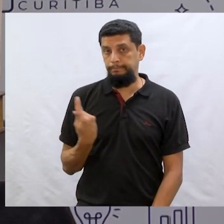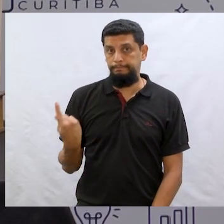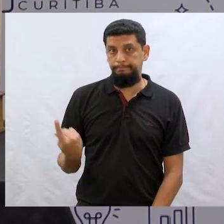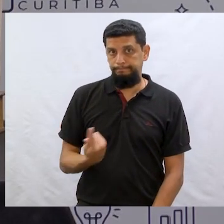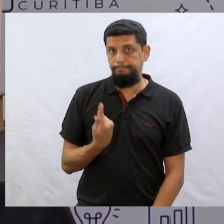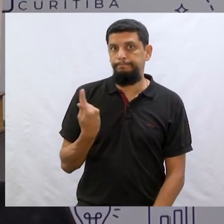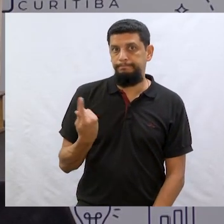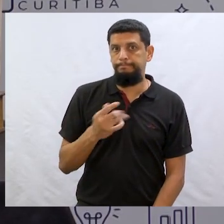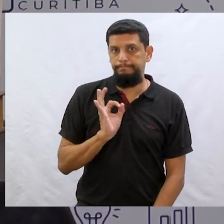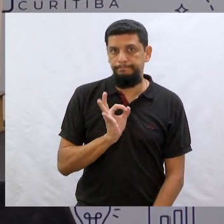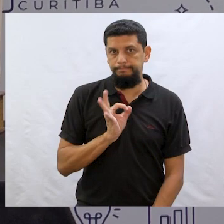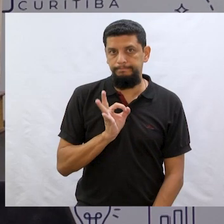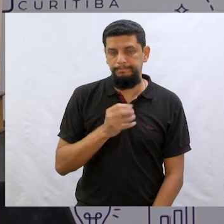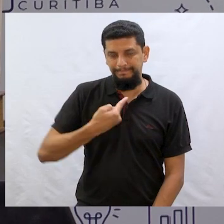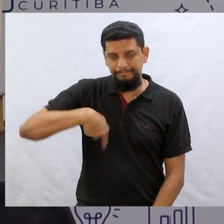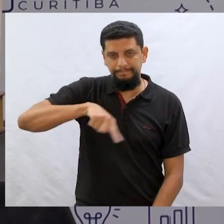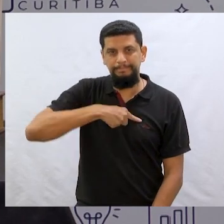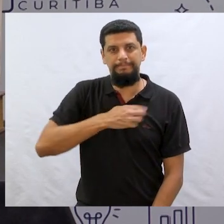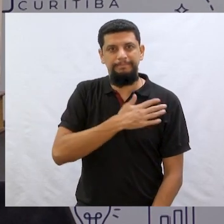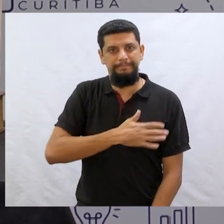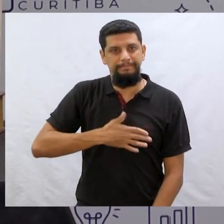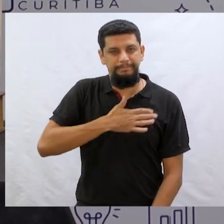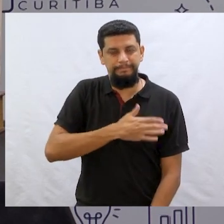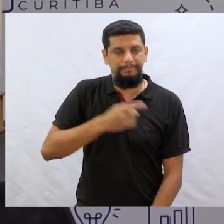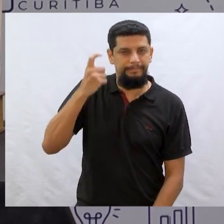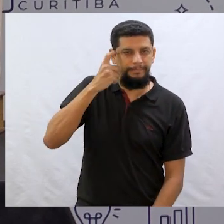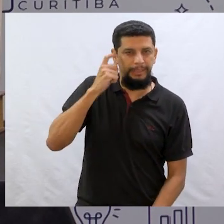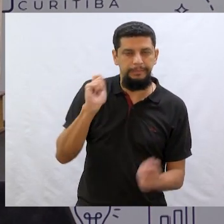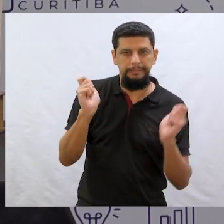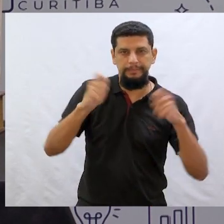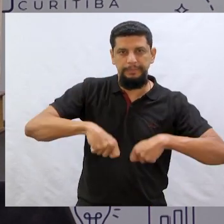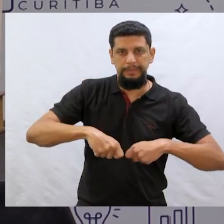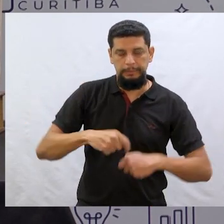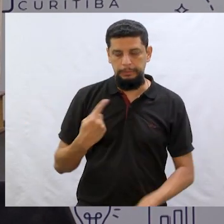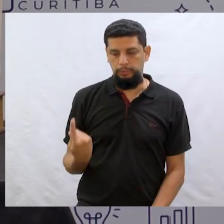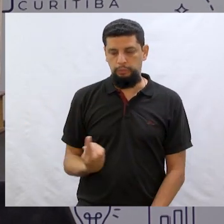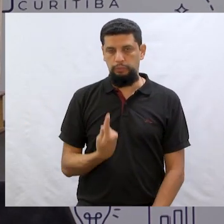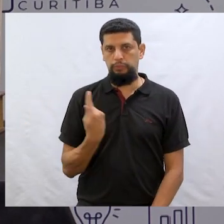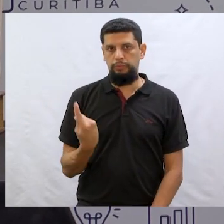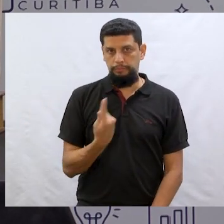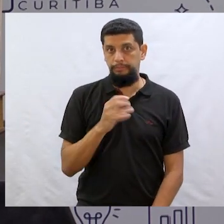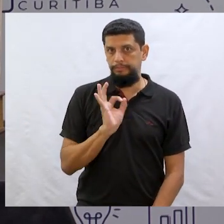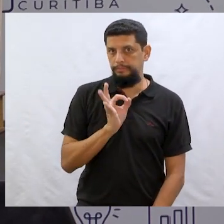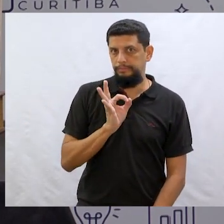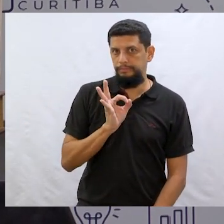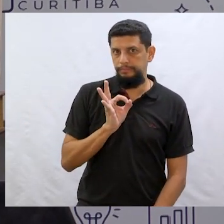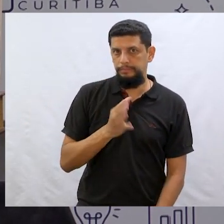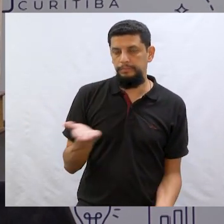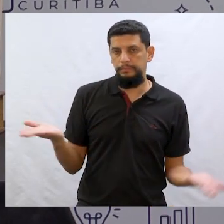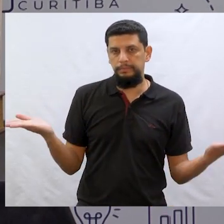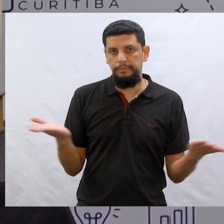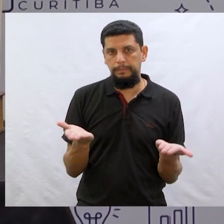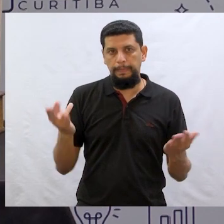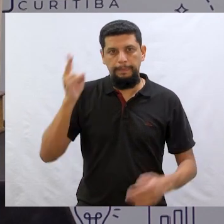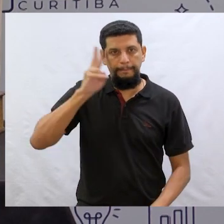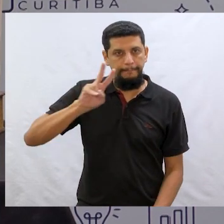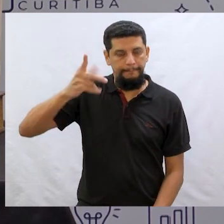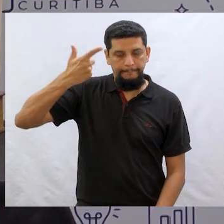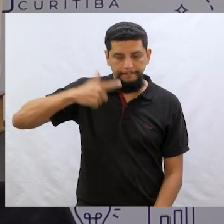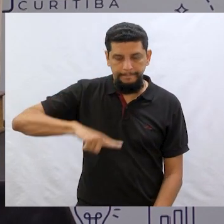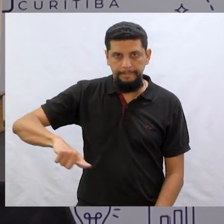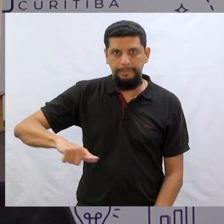gigante. Isso. Nós nos divertimos, pensamos nessa possibilidade de sermos grandes gigantes, né? Agora que a gente